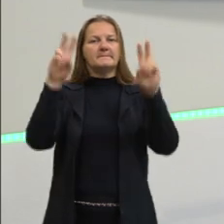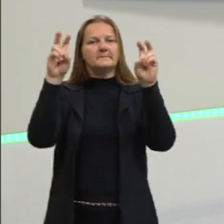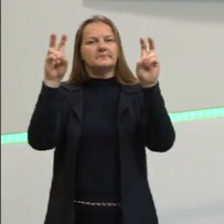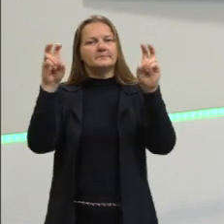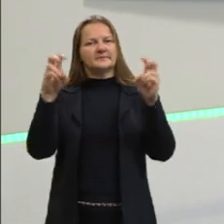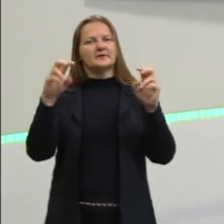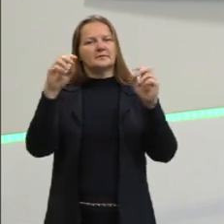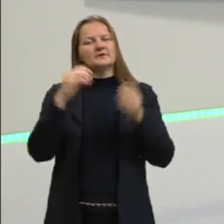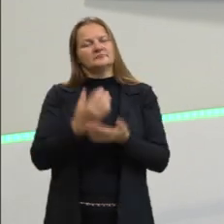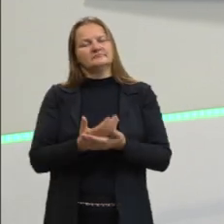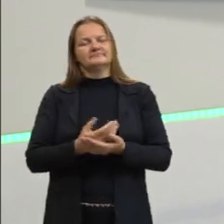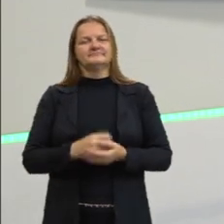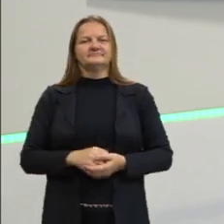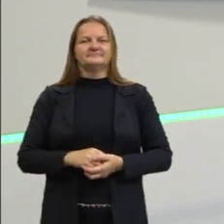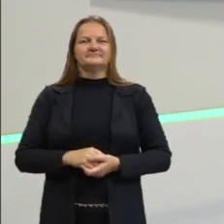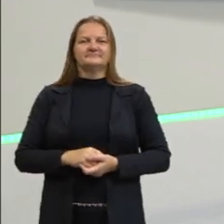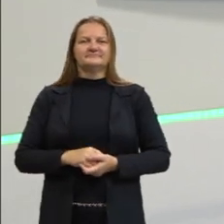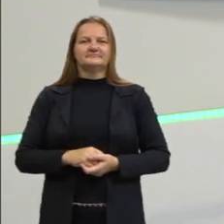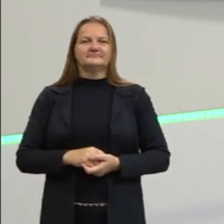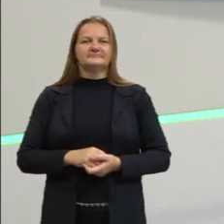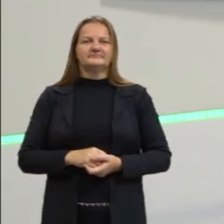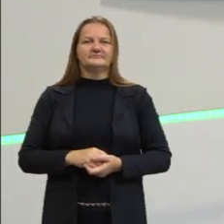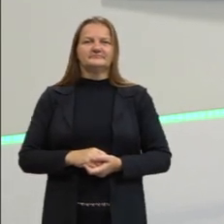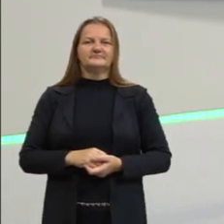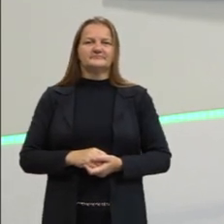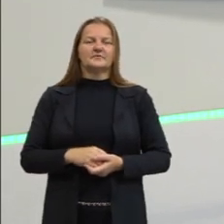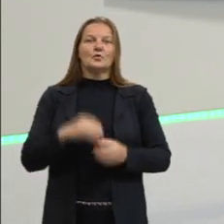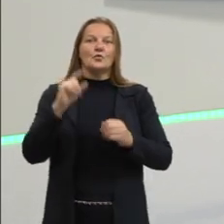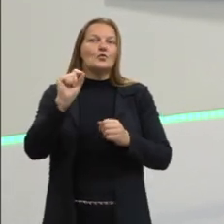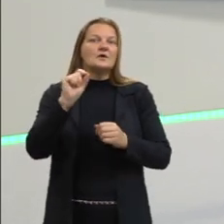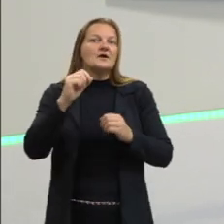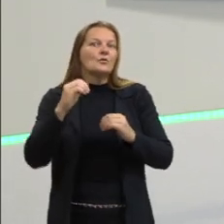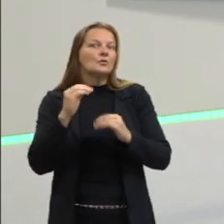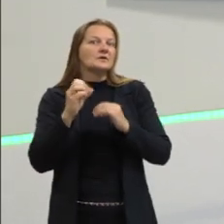tema, sobre o assunto, sobre o acontecimento.